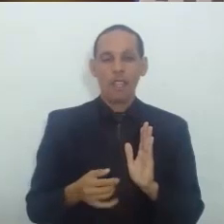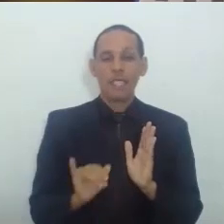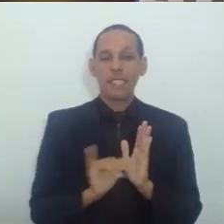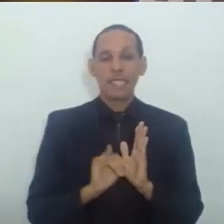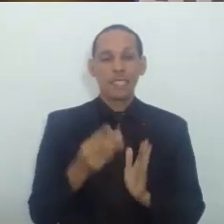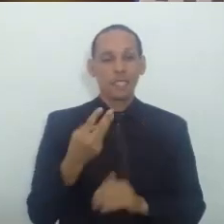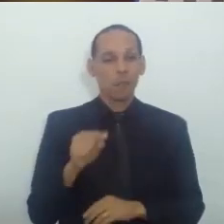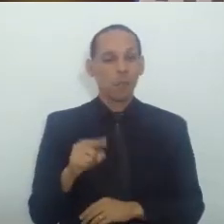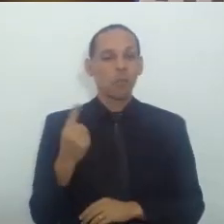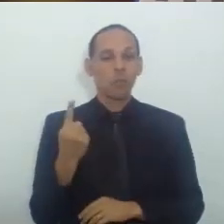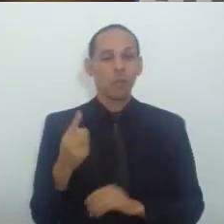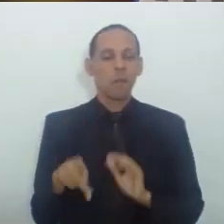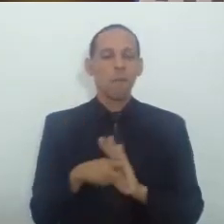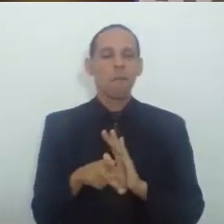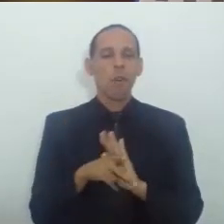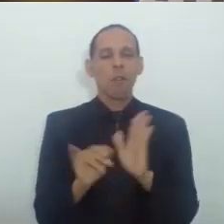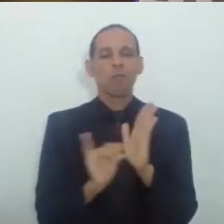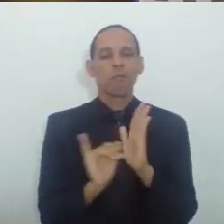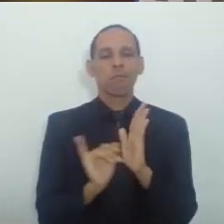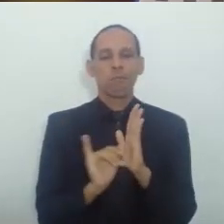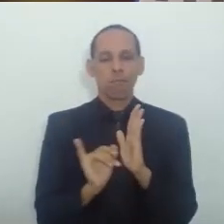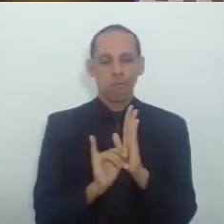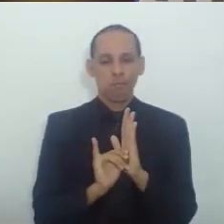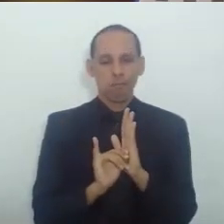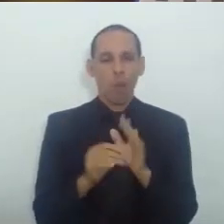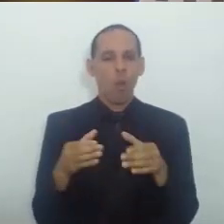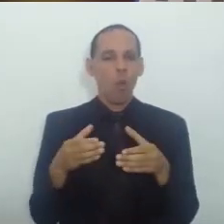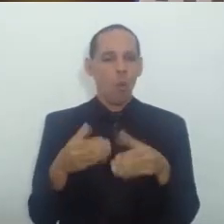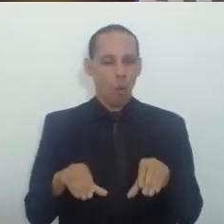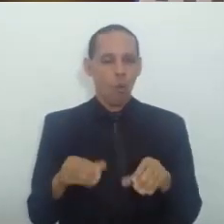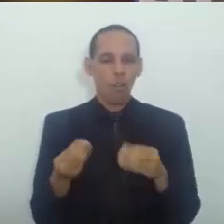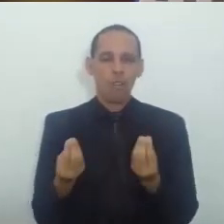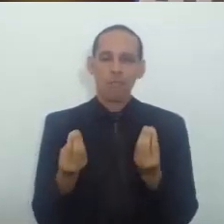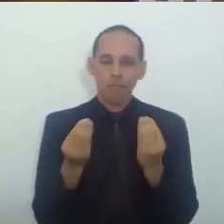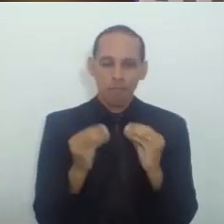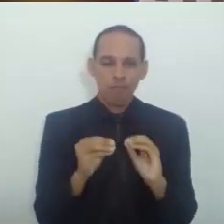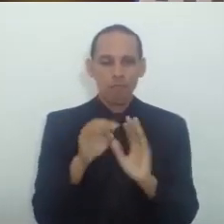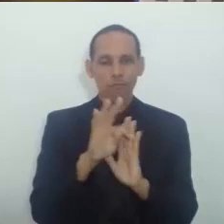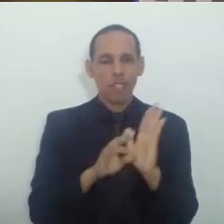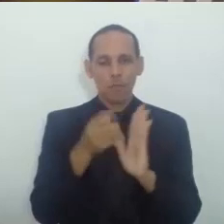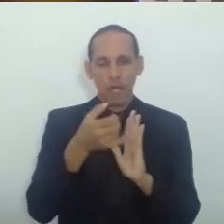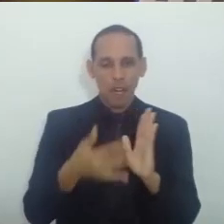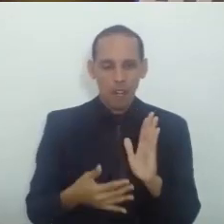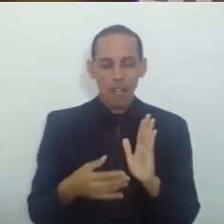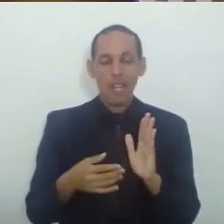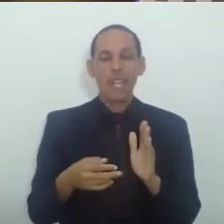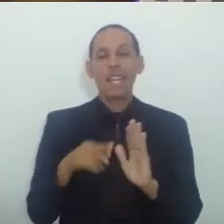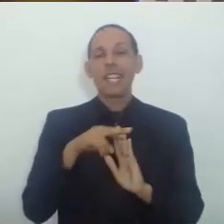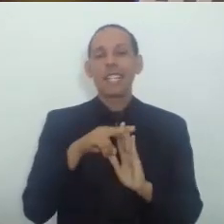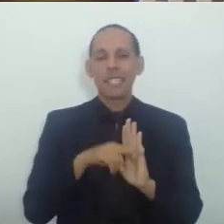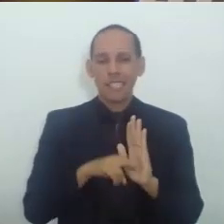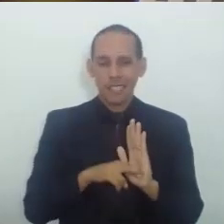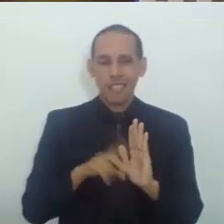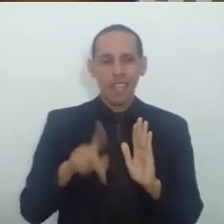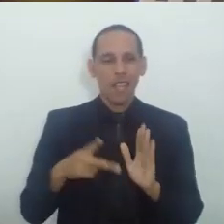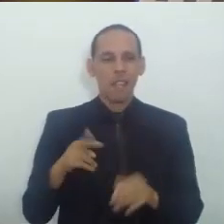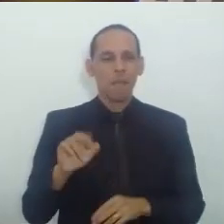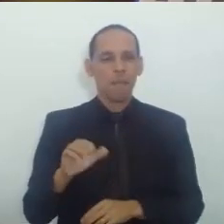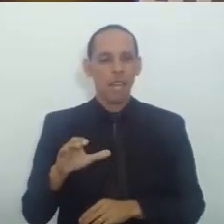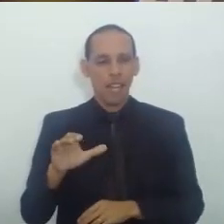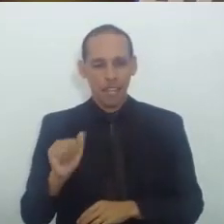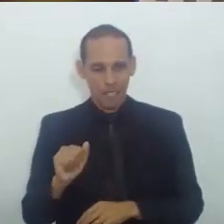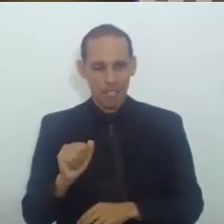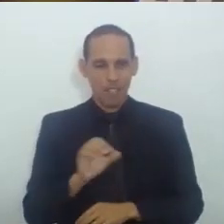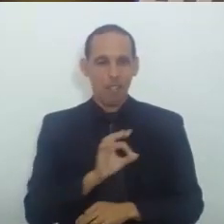Do concurso Faço a transcrição São requisitos Para ingressos No curso Informação De praça De a polícia militar Do Rio Grande do